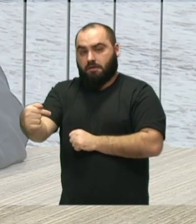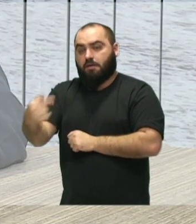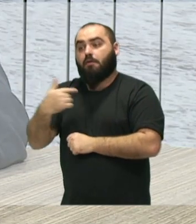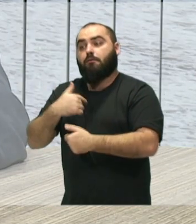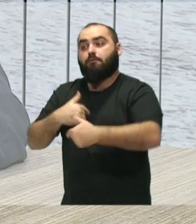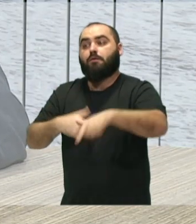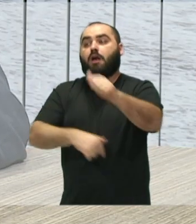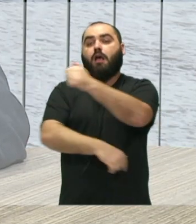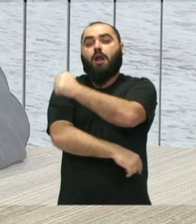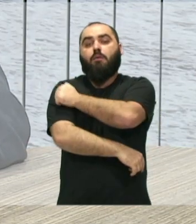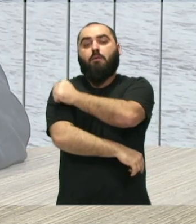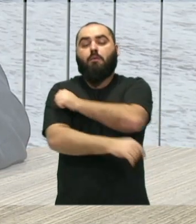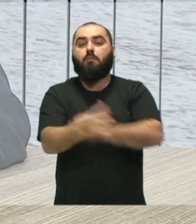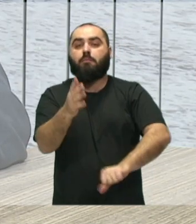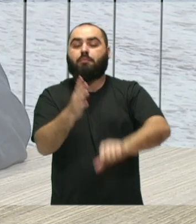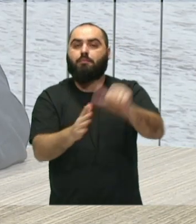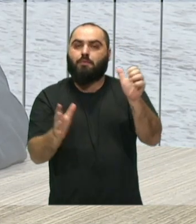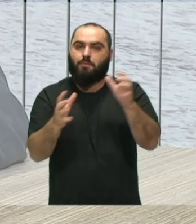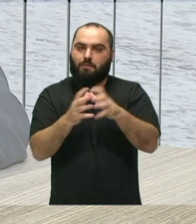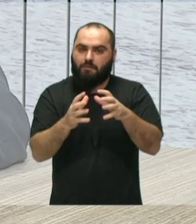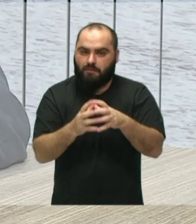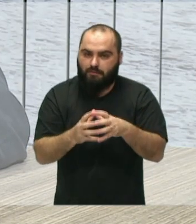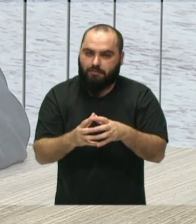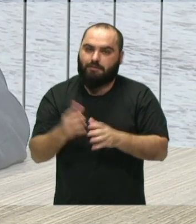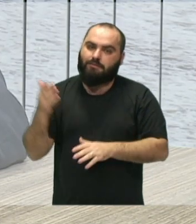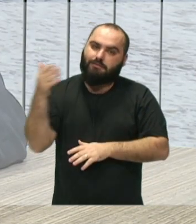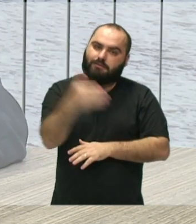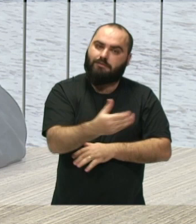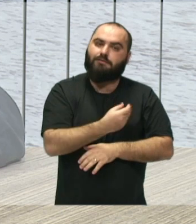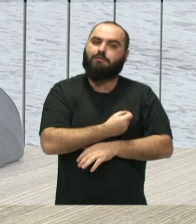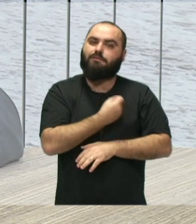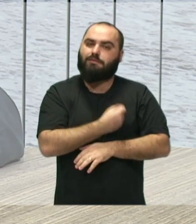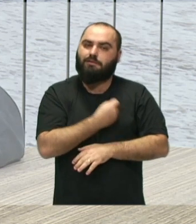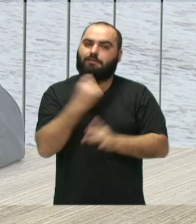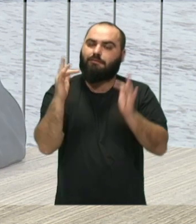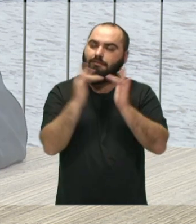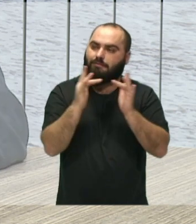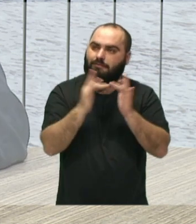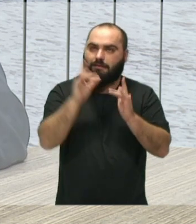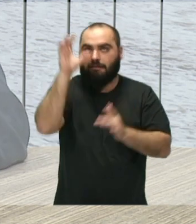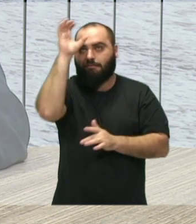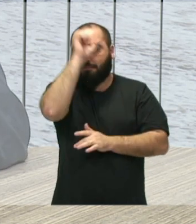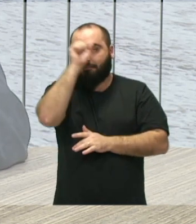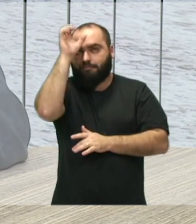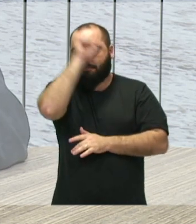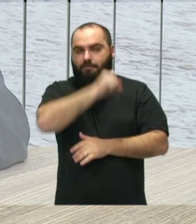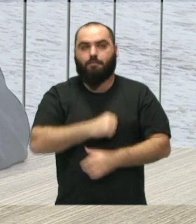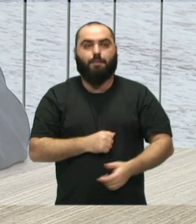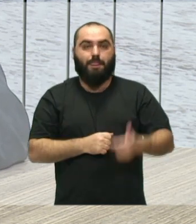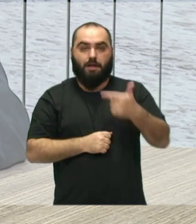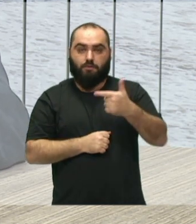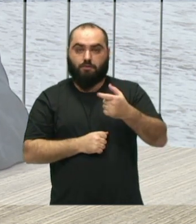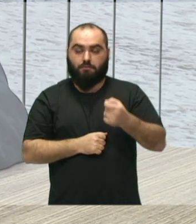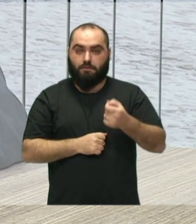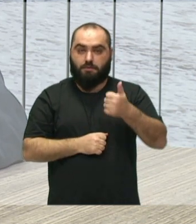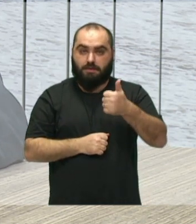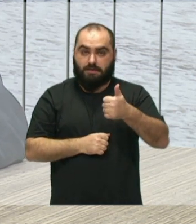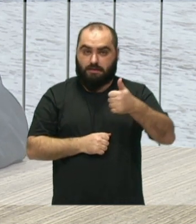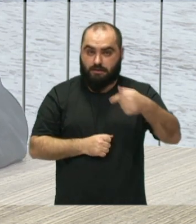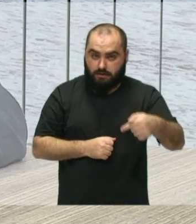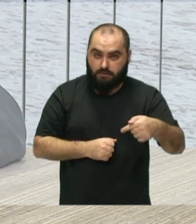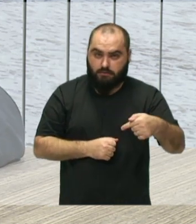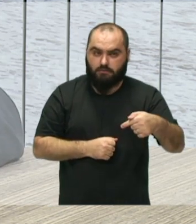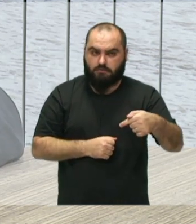da primeira turma, então passei por esse processo, todo esse aprendizado, e em 2017, na